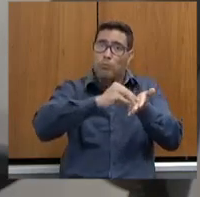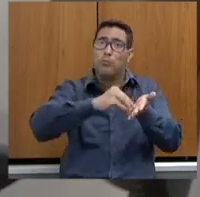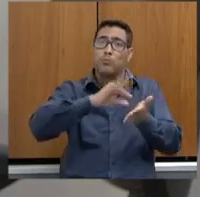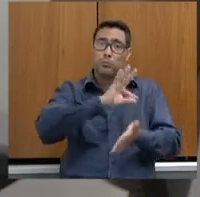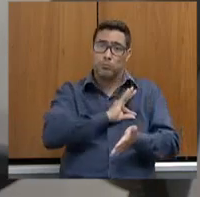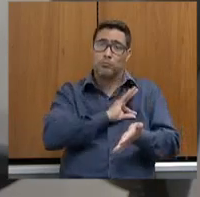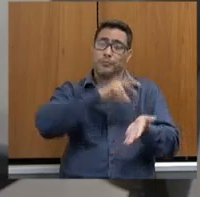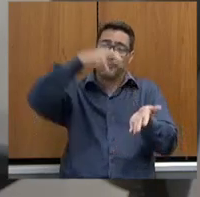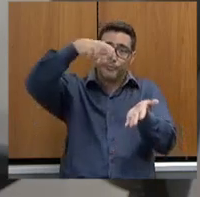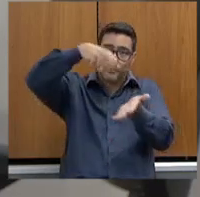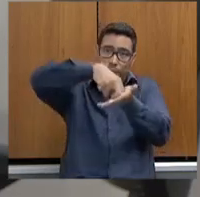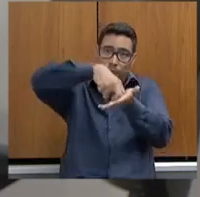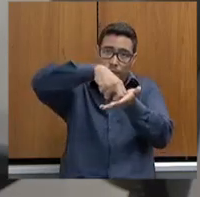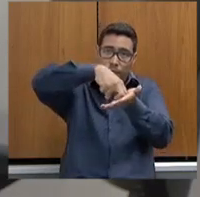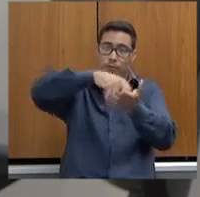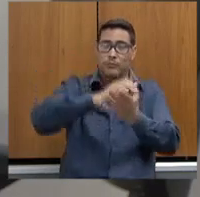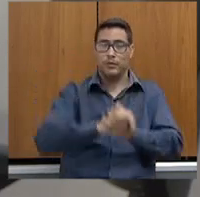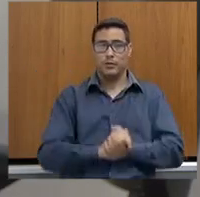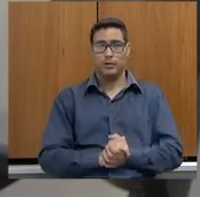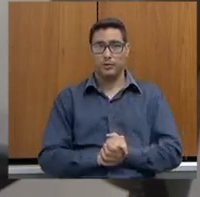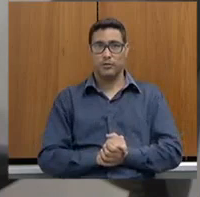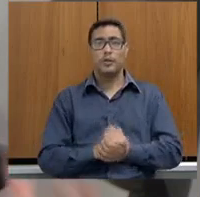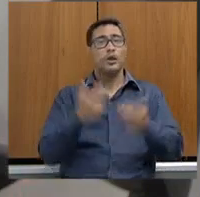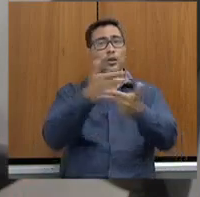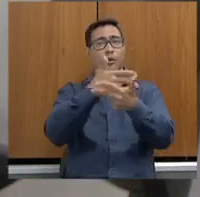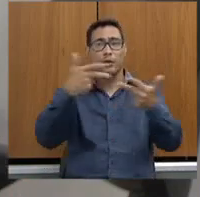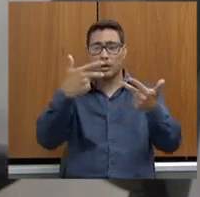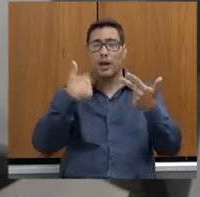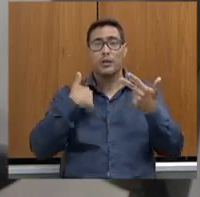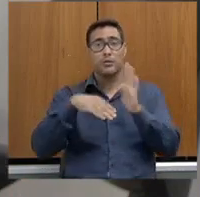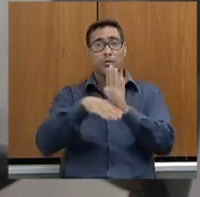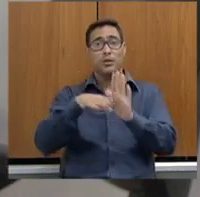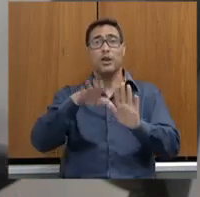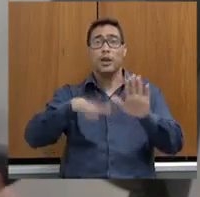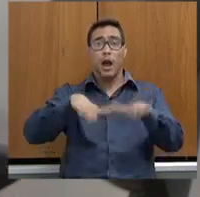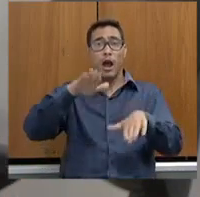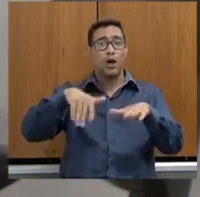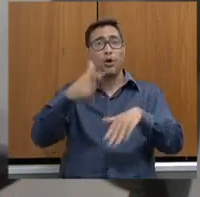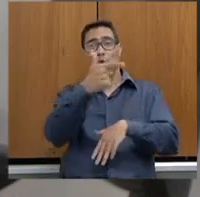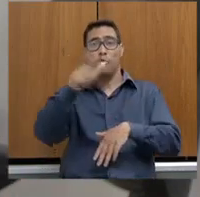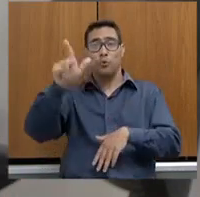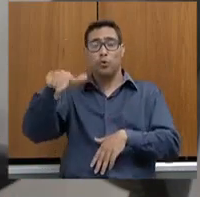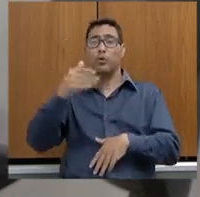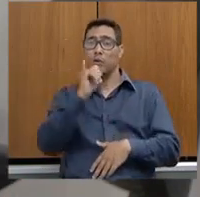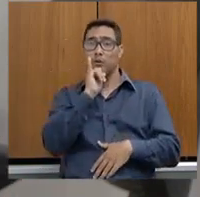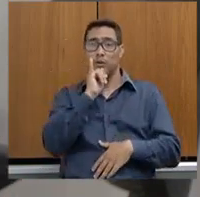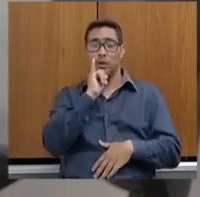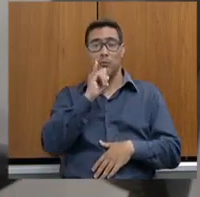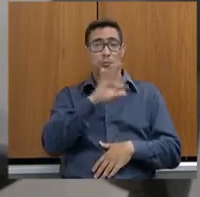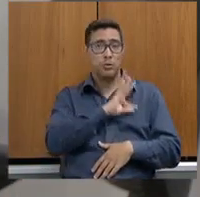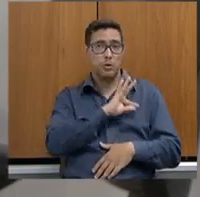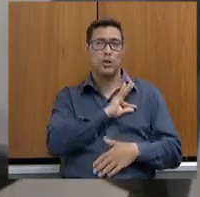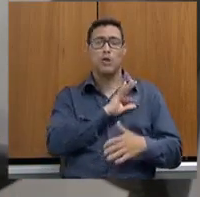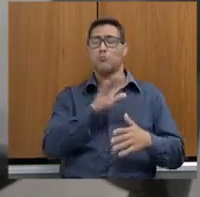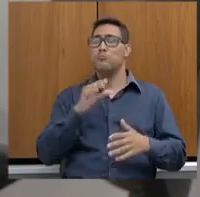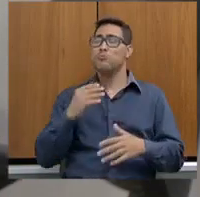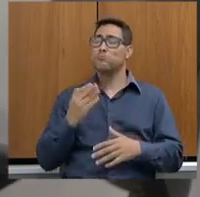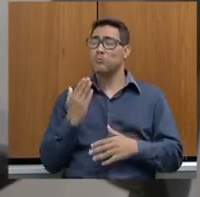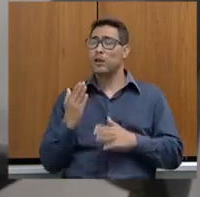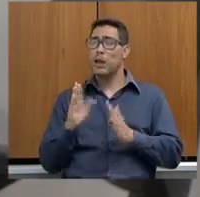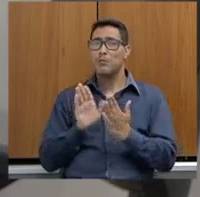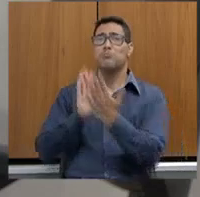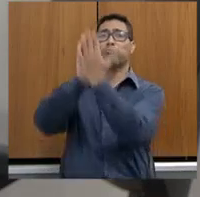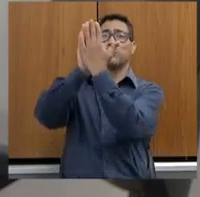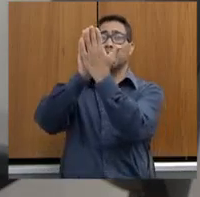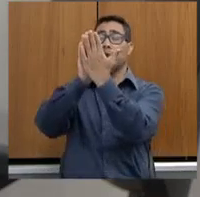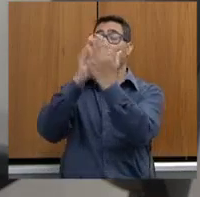São detalhes que impactam na atividade. Porque quando ela é abordada por uma alta força policial, ela não tinha como se apresentar. Só que tem horas,